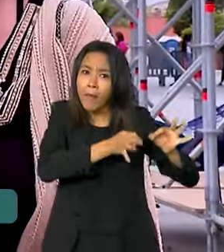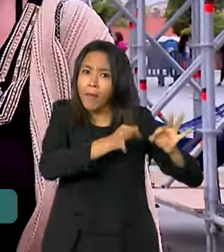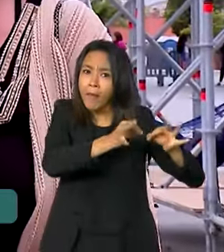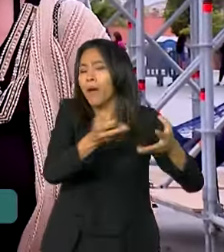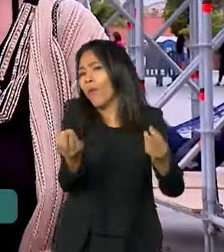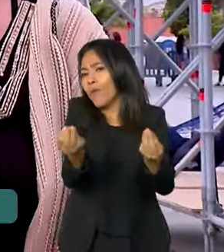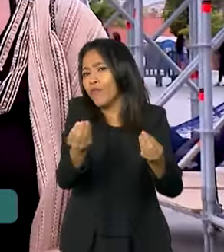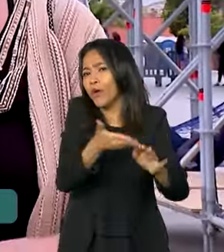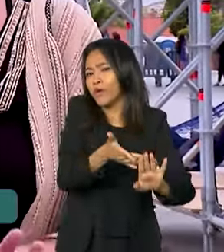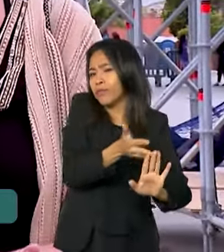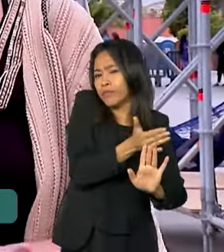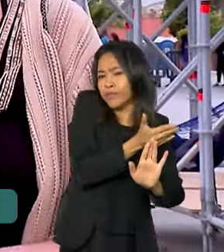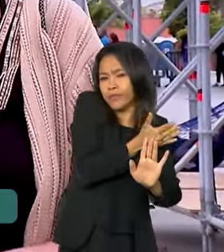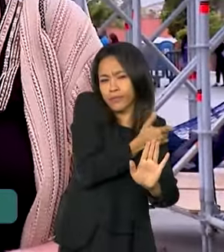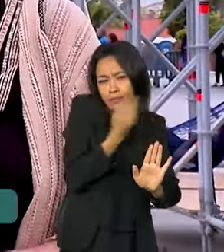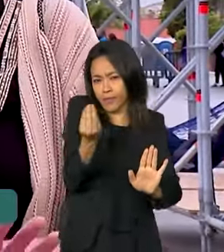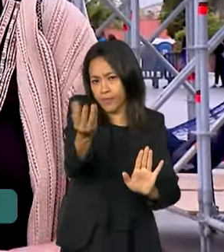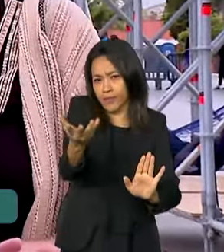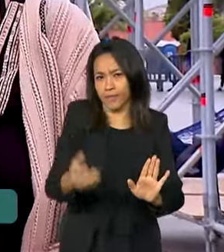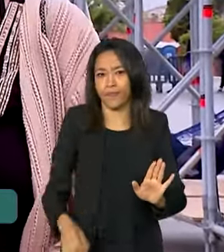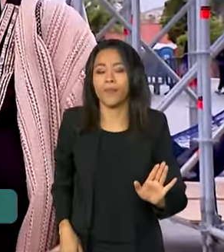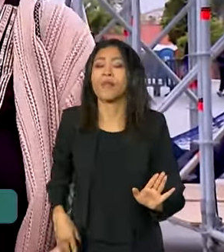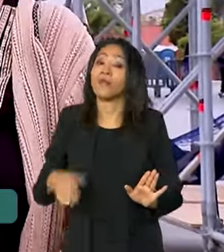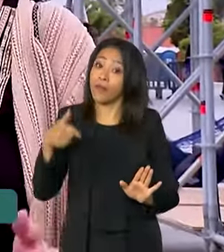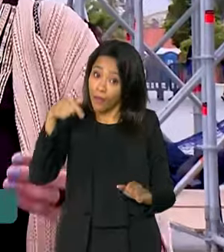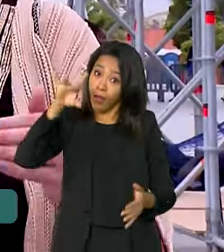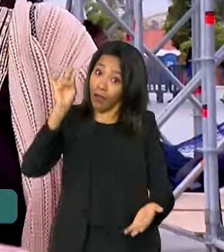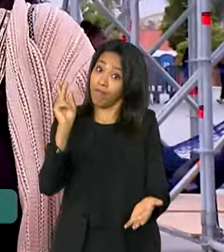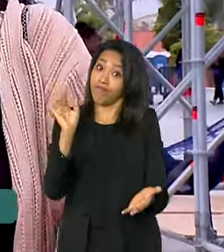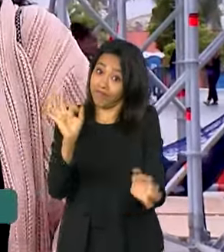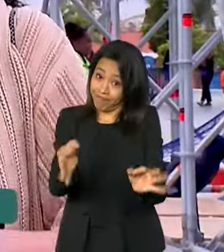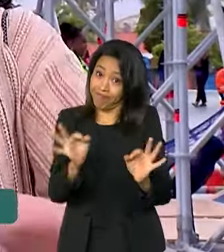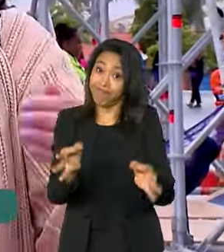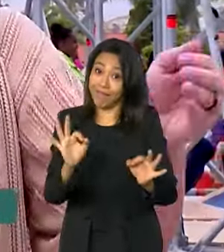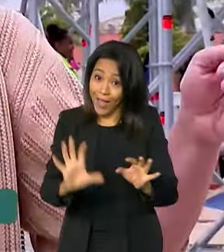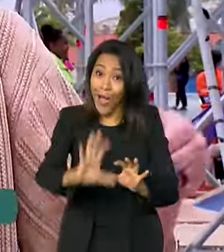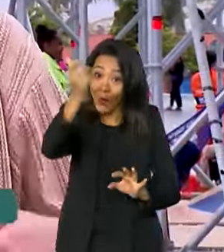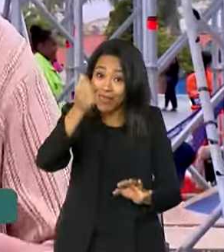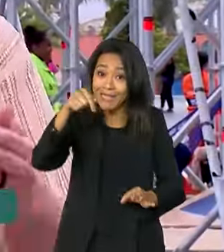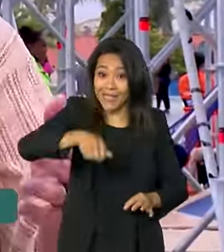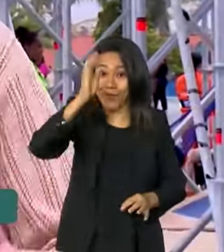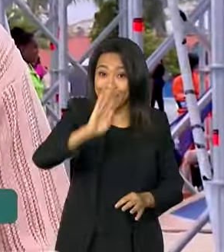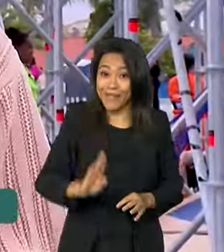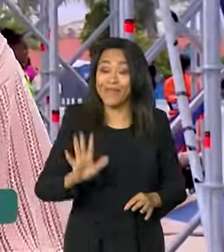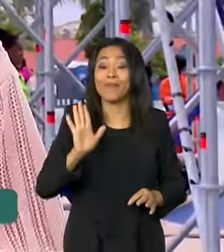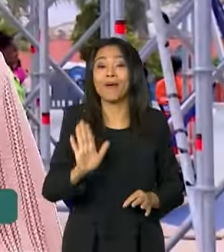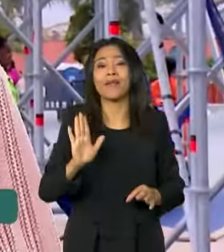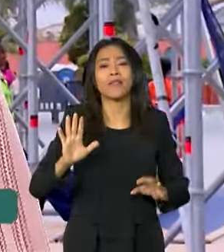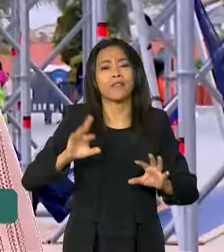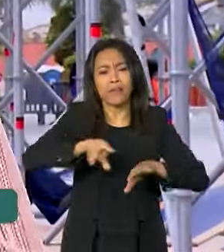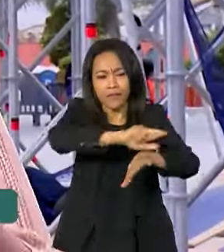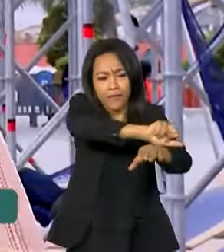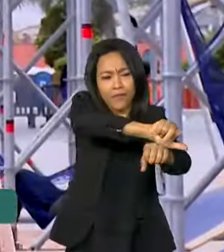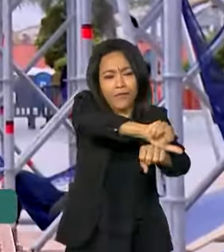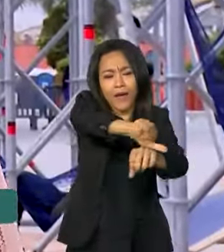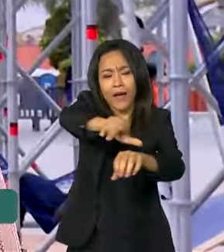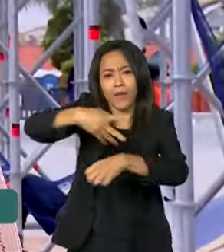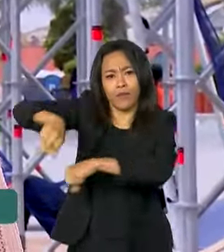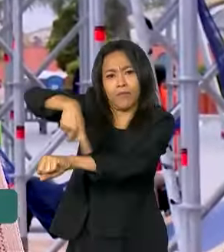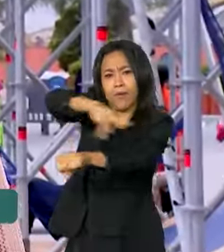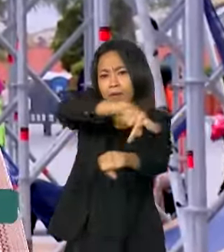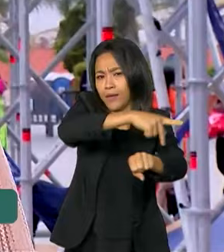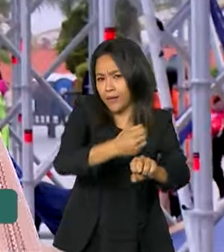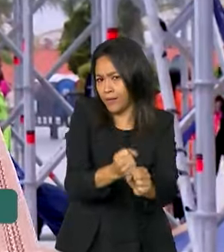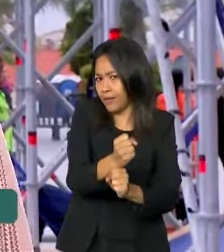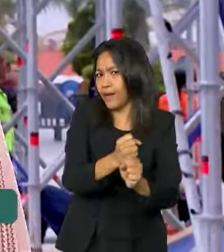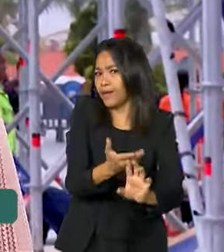processo? Olha, o G20 Social é uma realidade aqui no Brasil, mas também em todos esses outros países, já há bastante